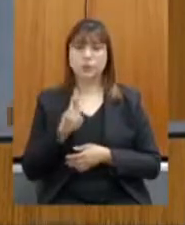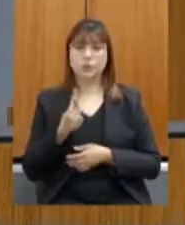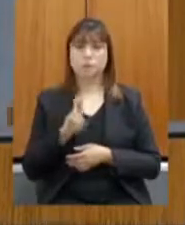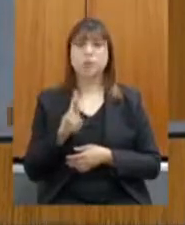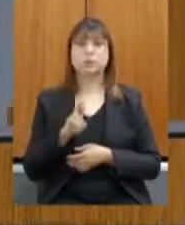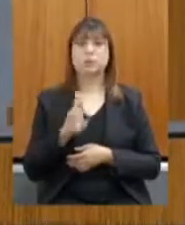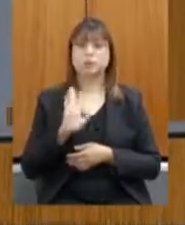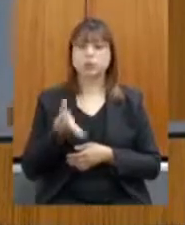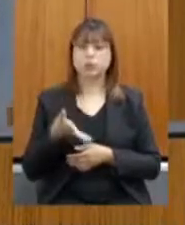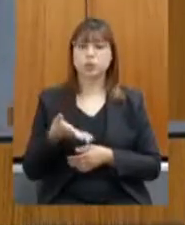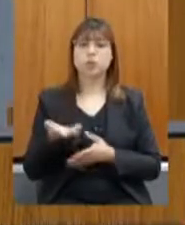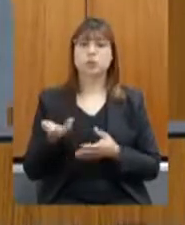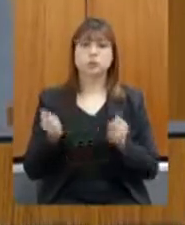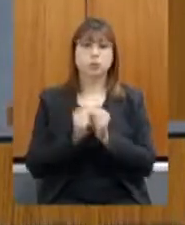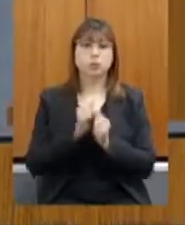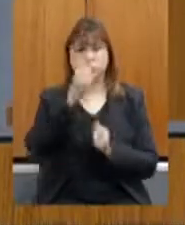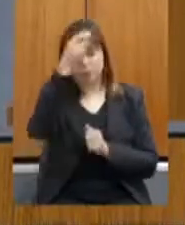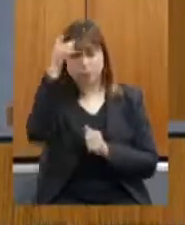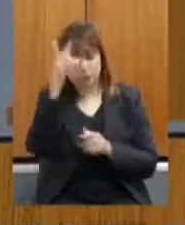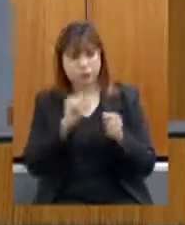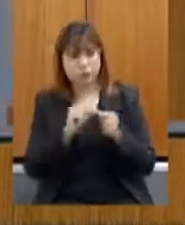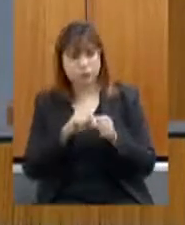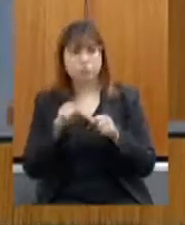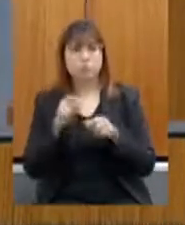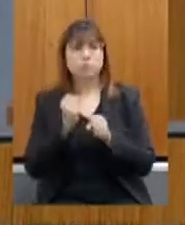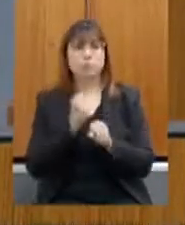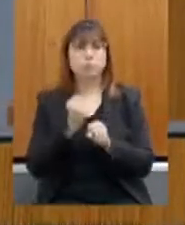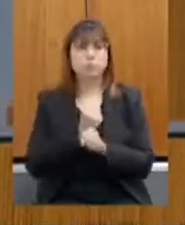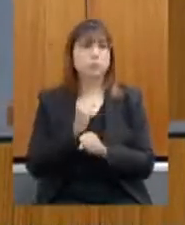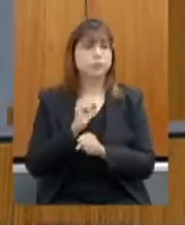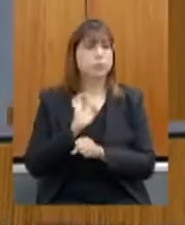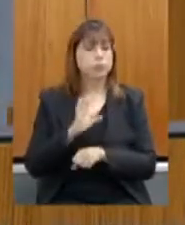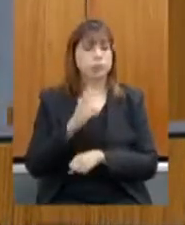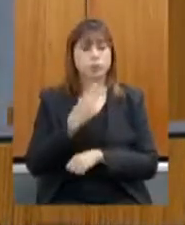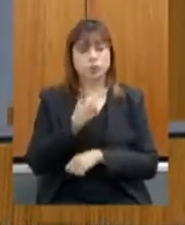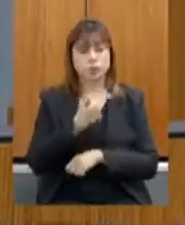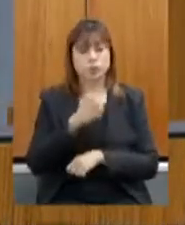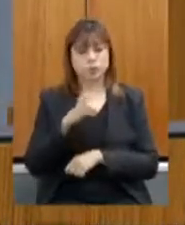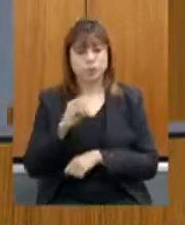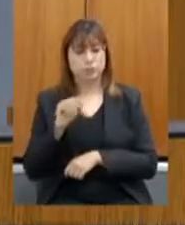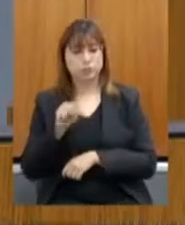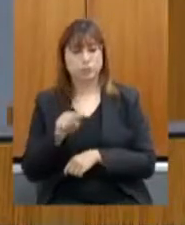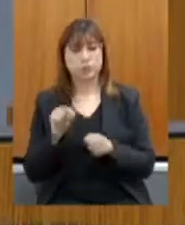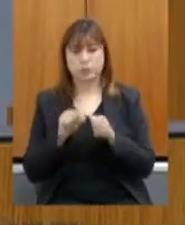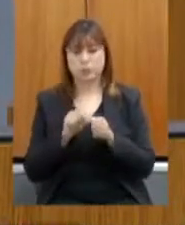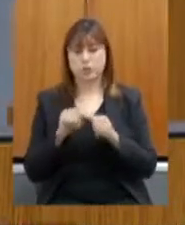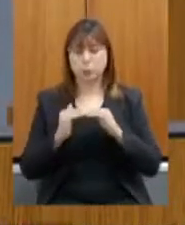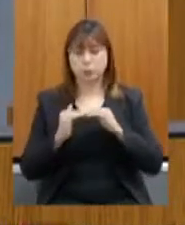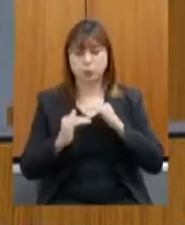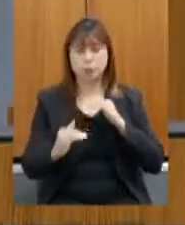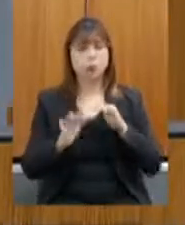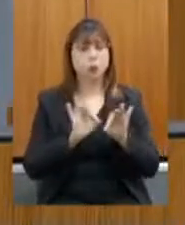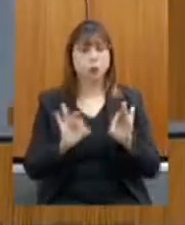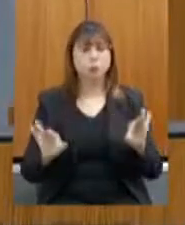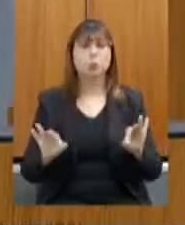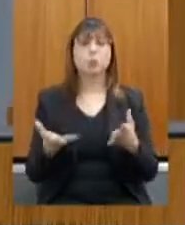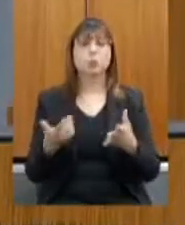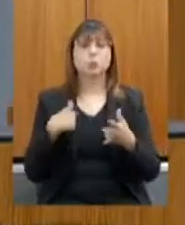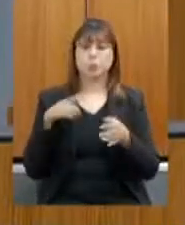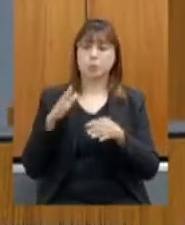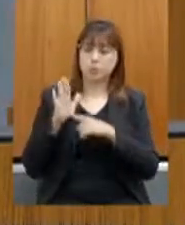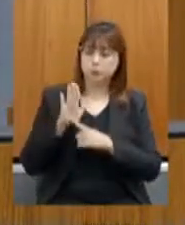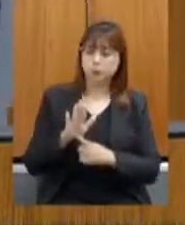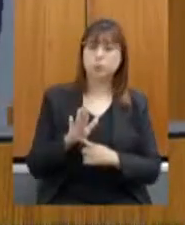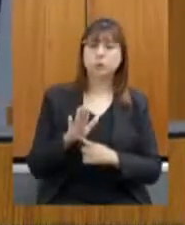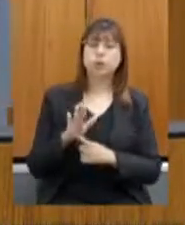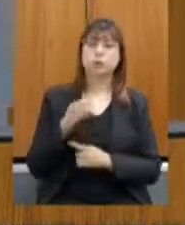equipamento, gente, gasta só 250 mil com a massa e faz excelentes estradas, mostrei para o governador em